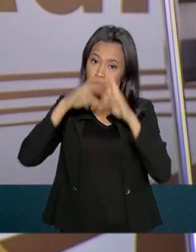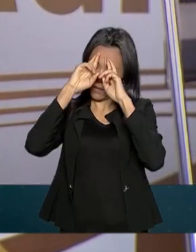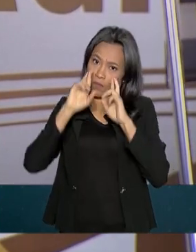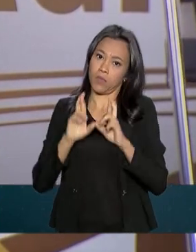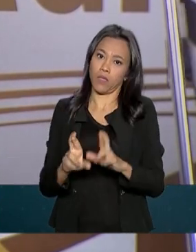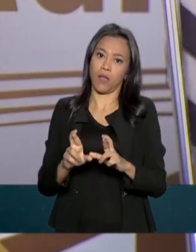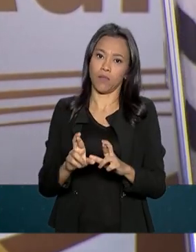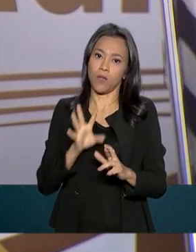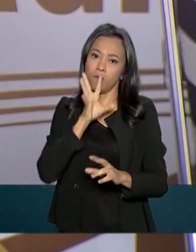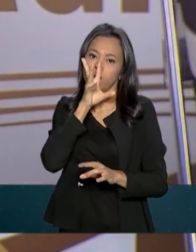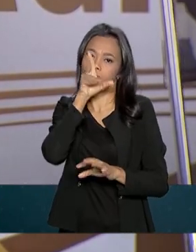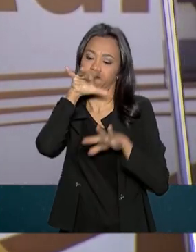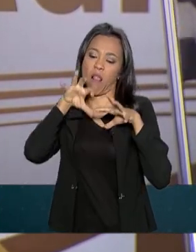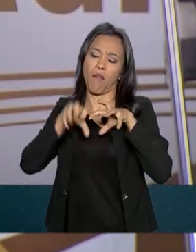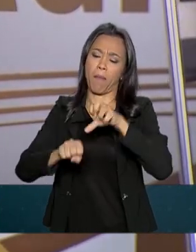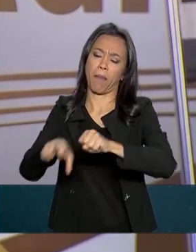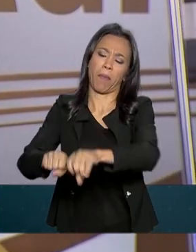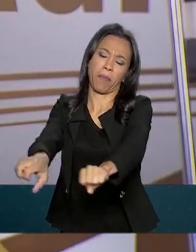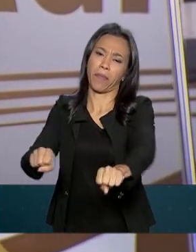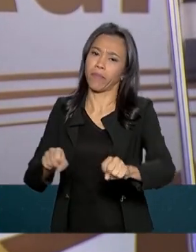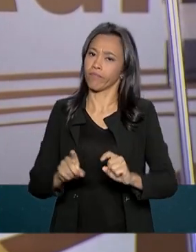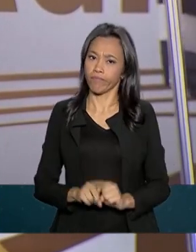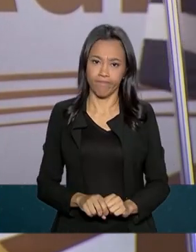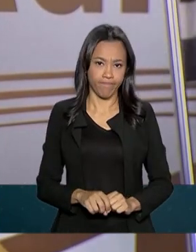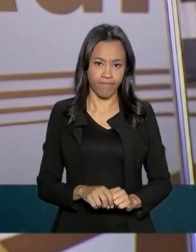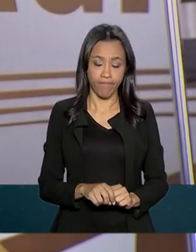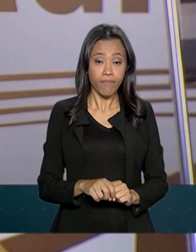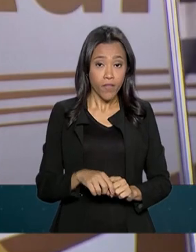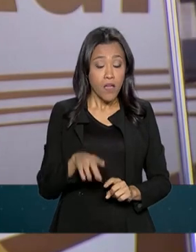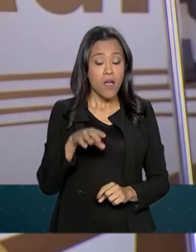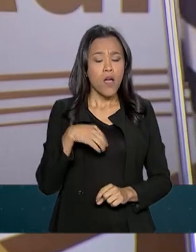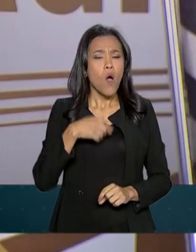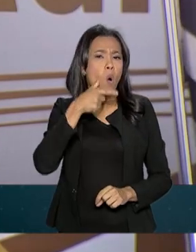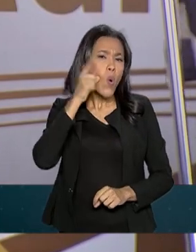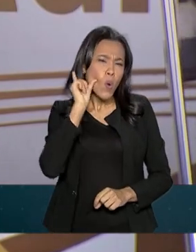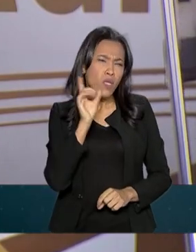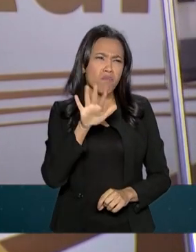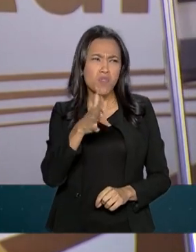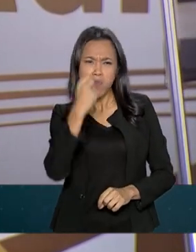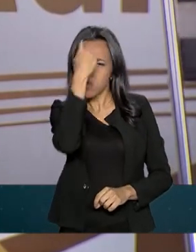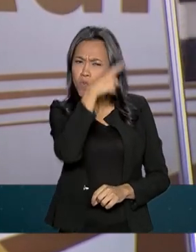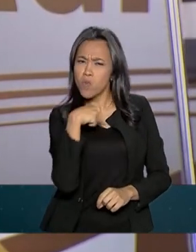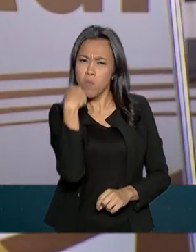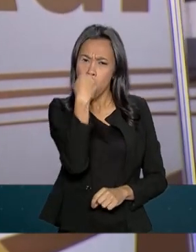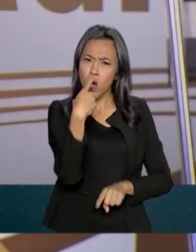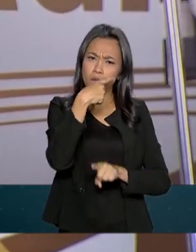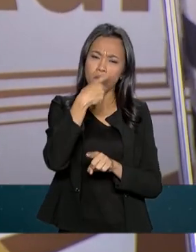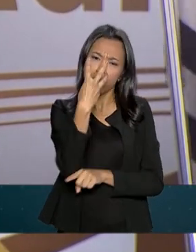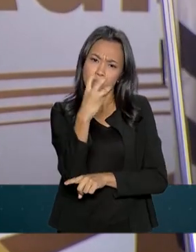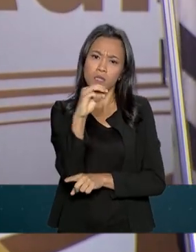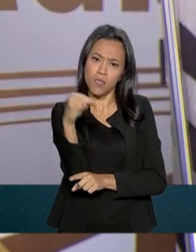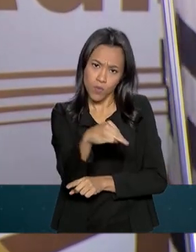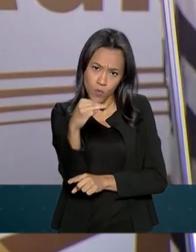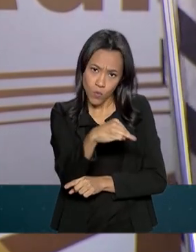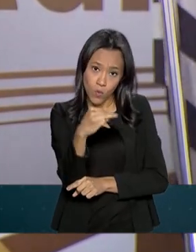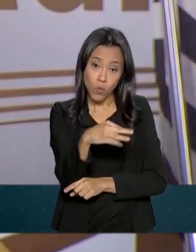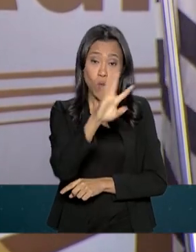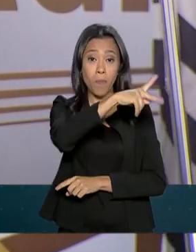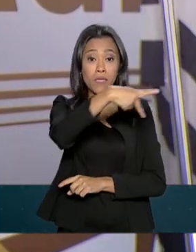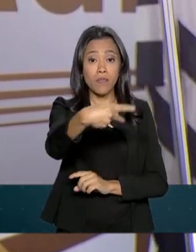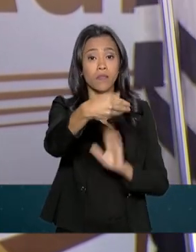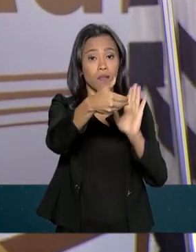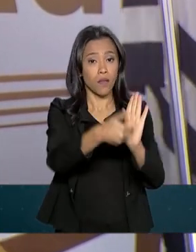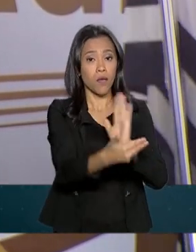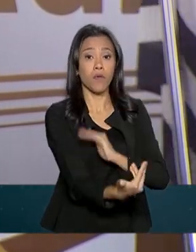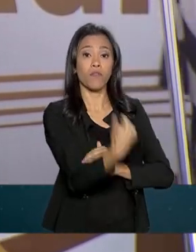No dia de ontem, estive por uma hora e meia, aproximadamente, com o presidente da Câmara, na minha residência, discutindo